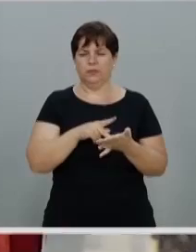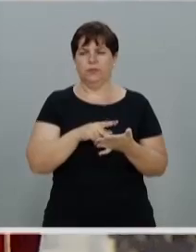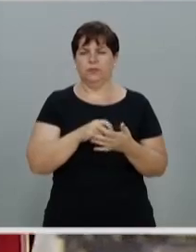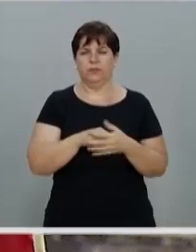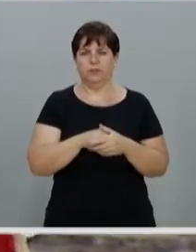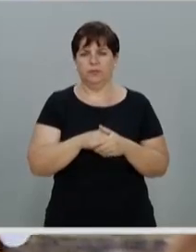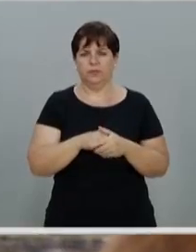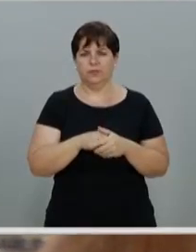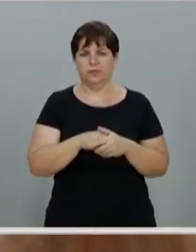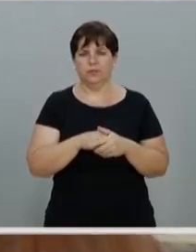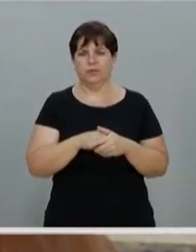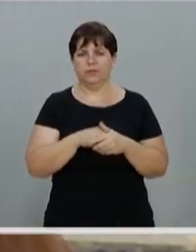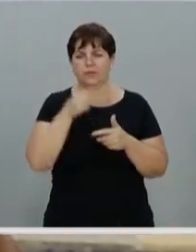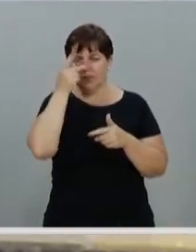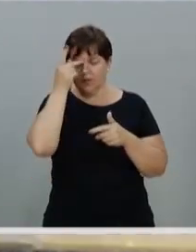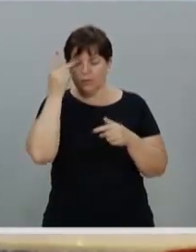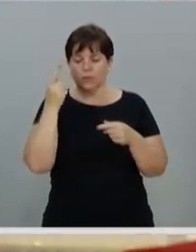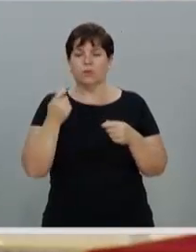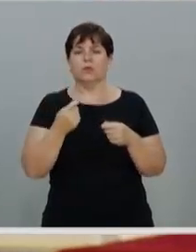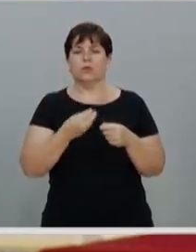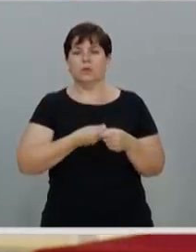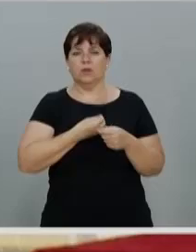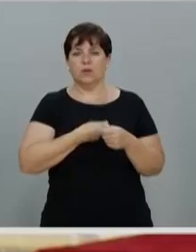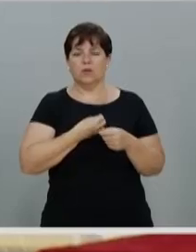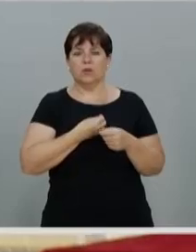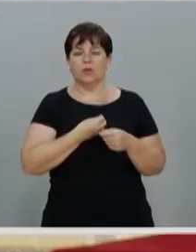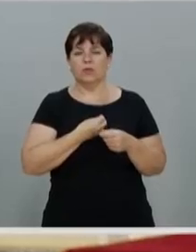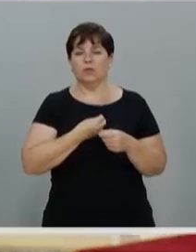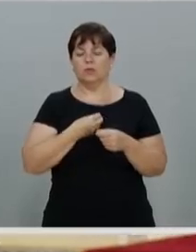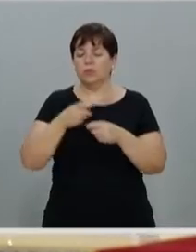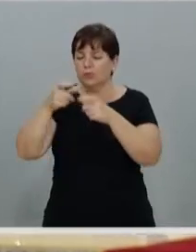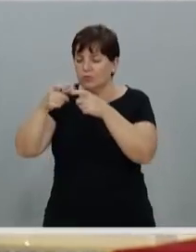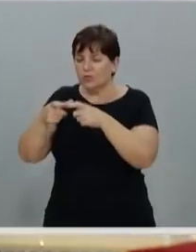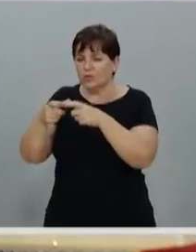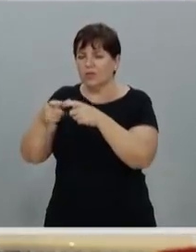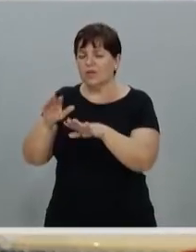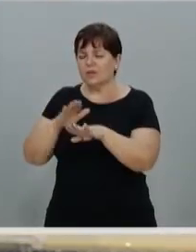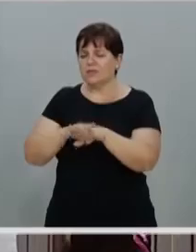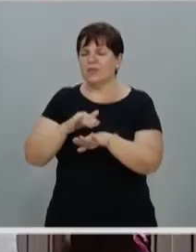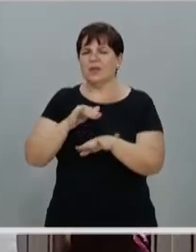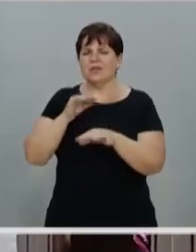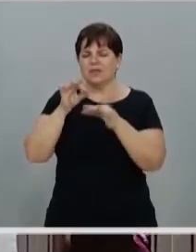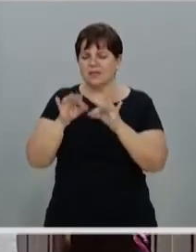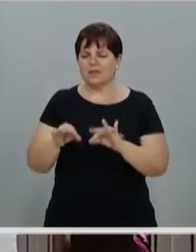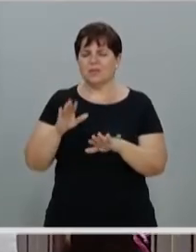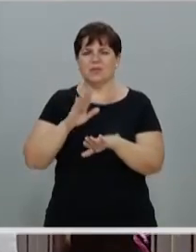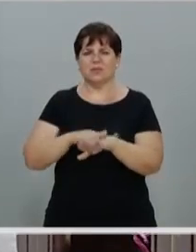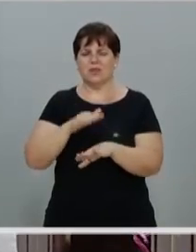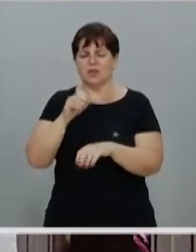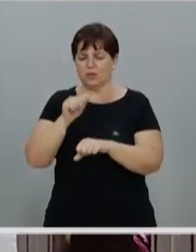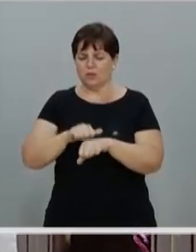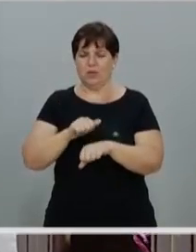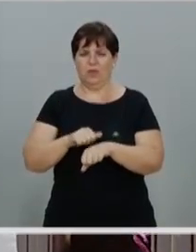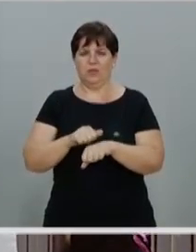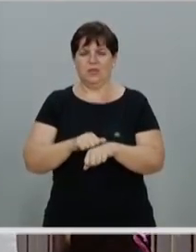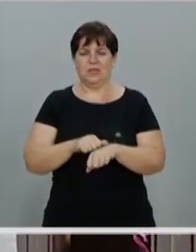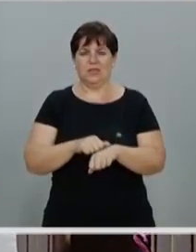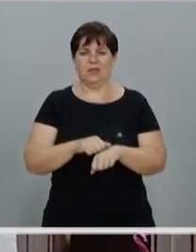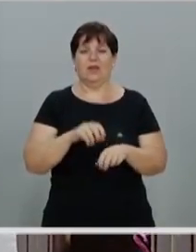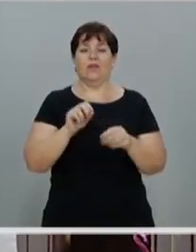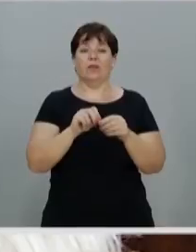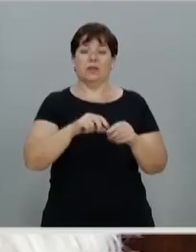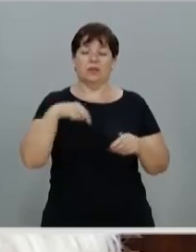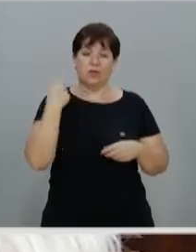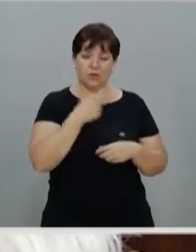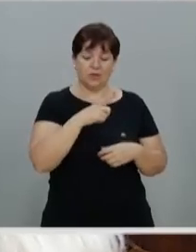pessoas presentes nas periferias existenciais do mundo. Então, inspira, impulsiona, motiva a cada um de